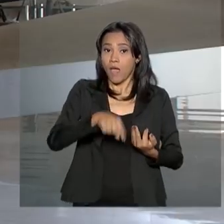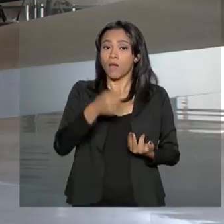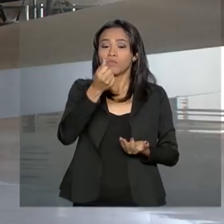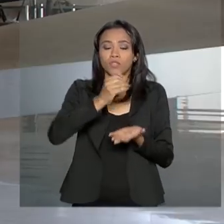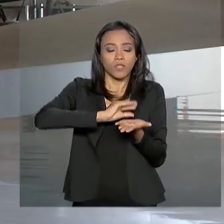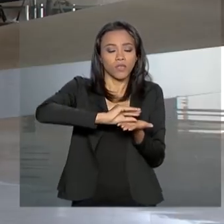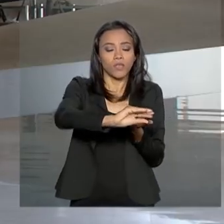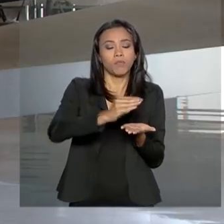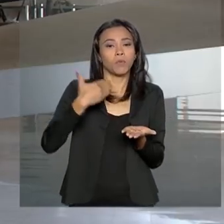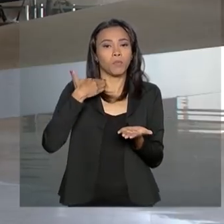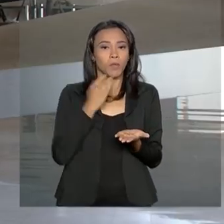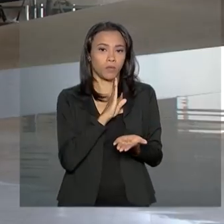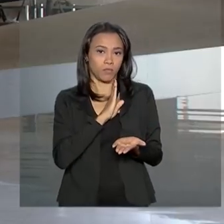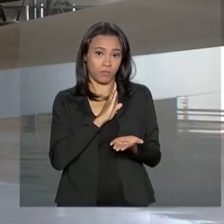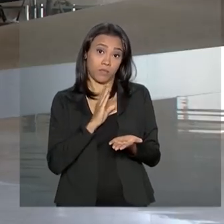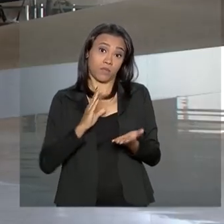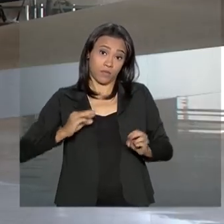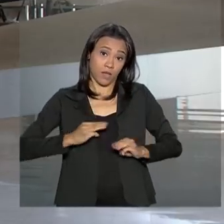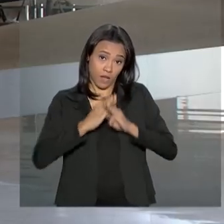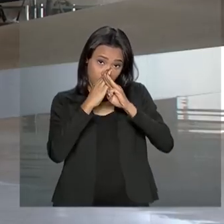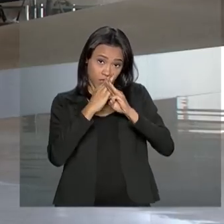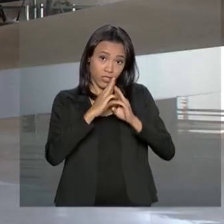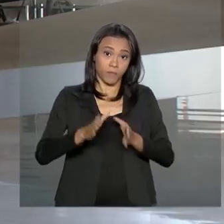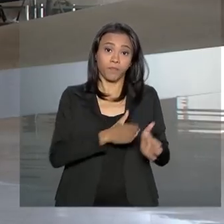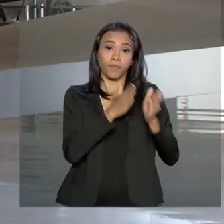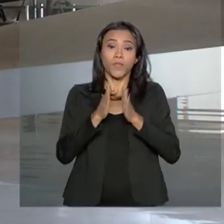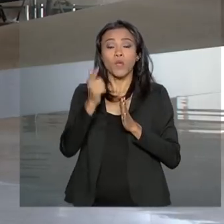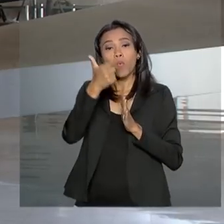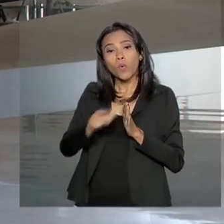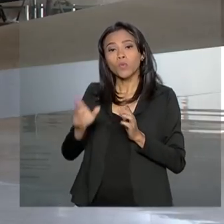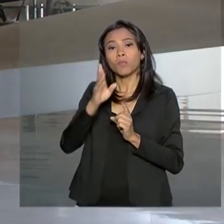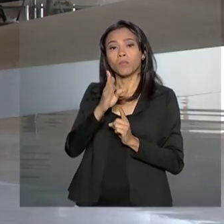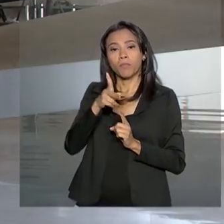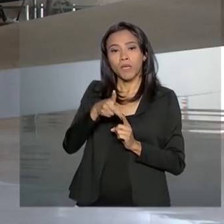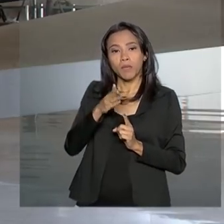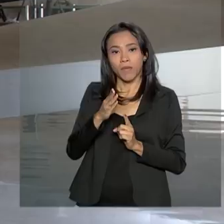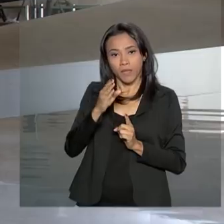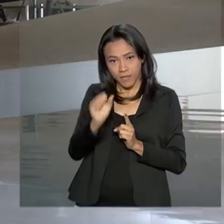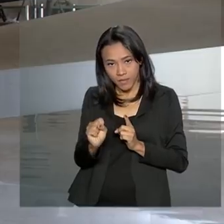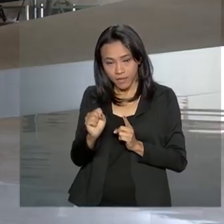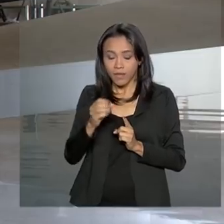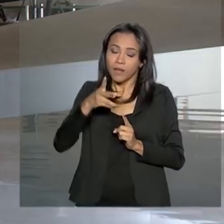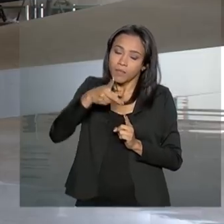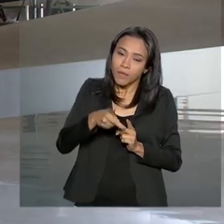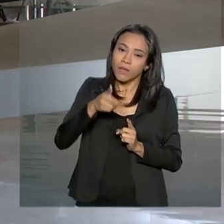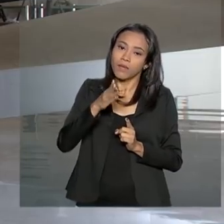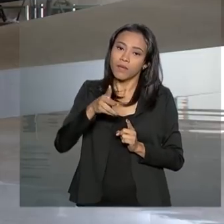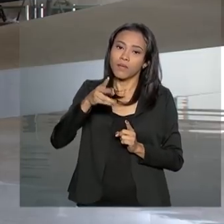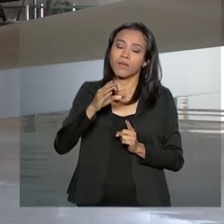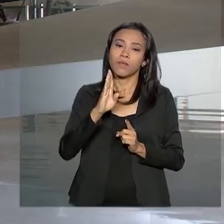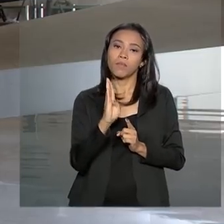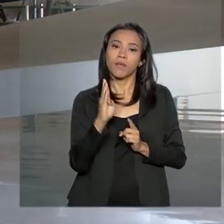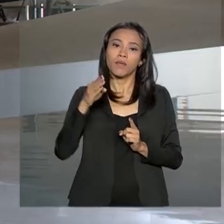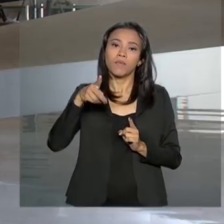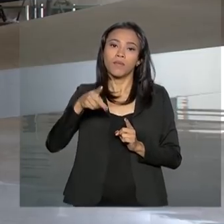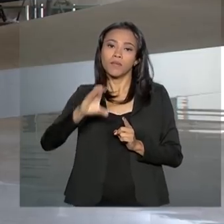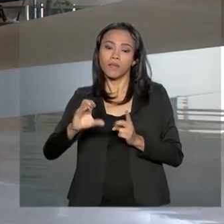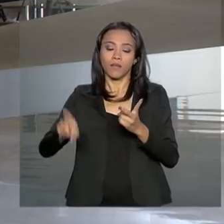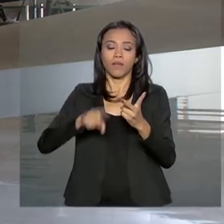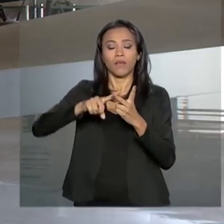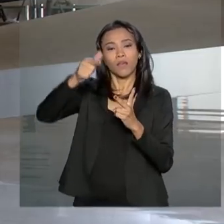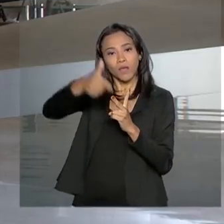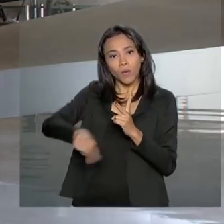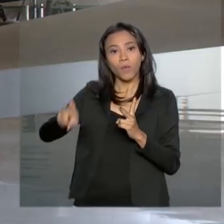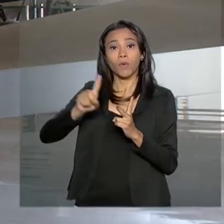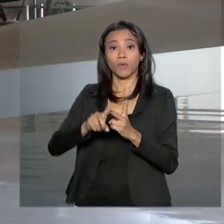Econômica Federal. Já para os beneficiários do BPC e da renda mensal vitalícia, o dinheiro vai ser liberado pelo INSS.